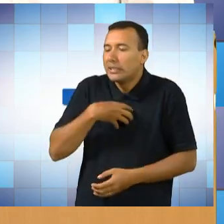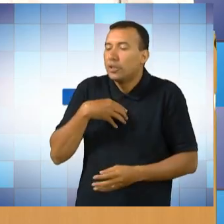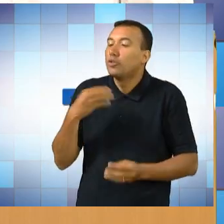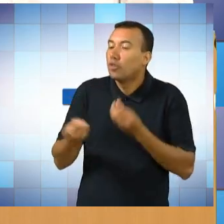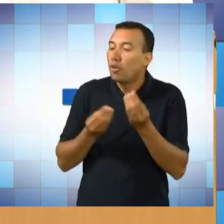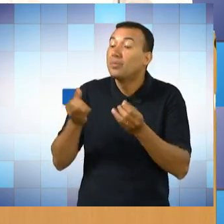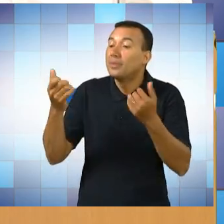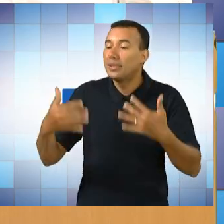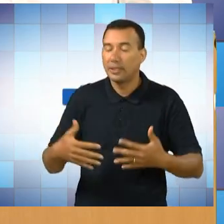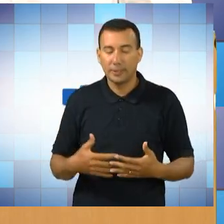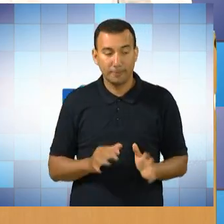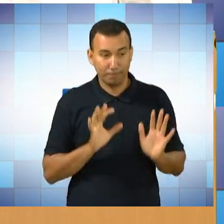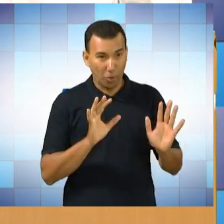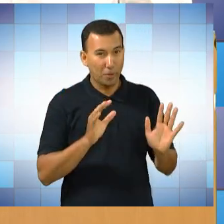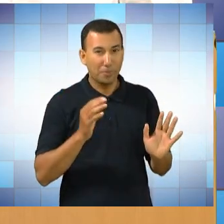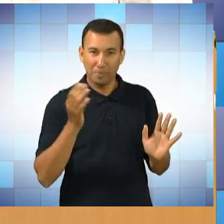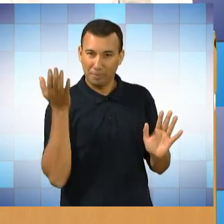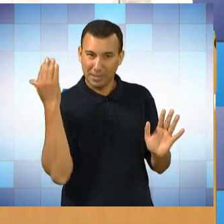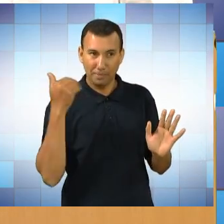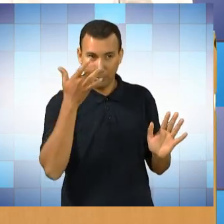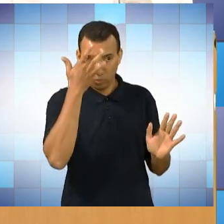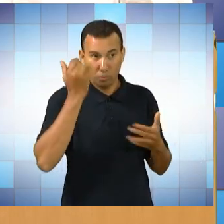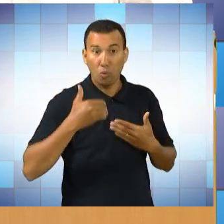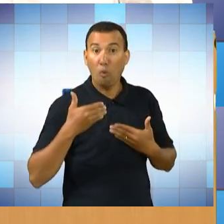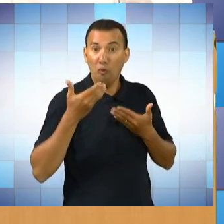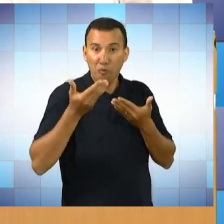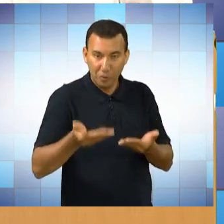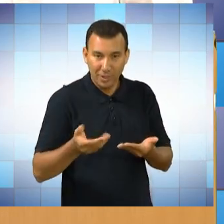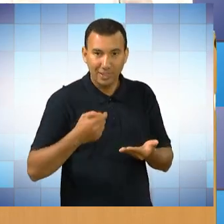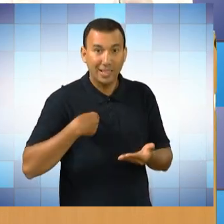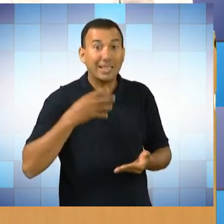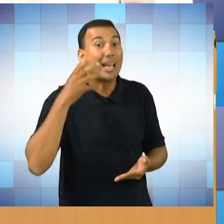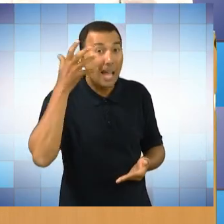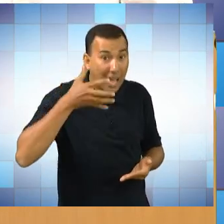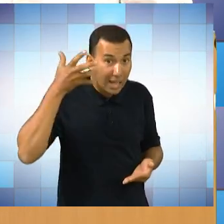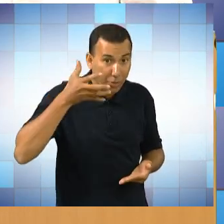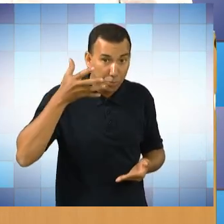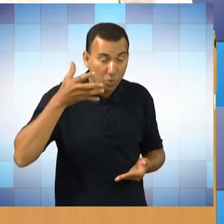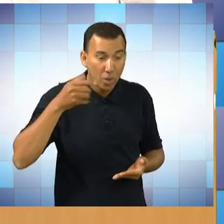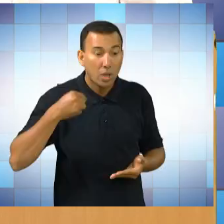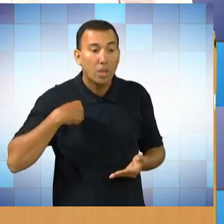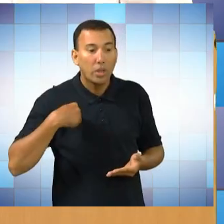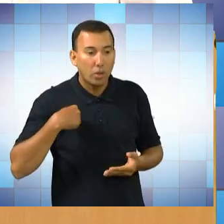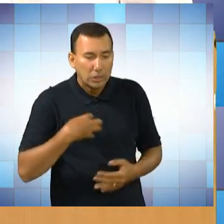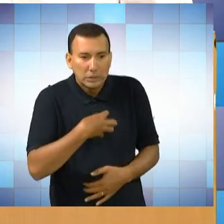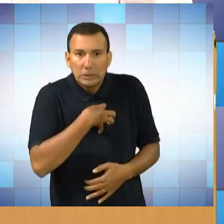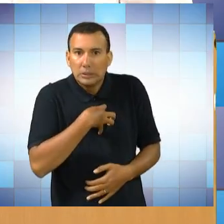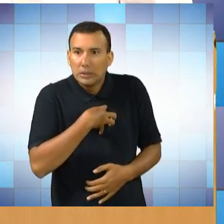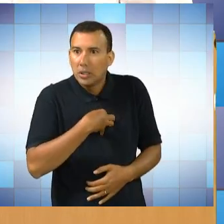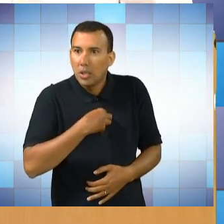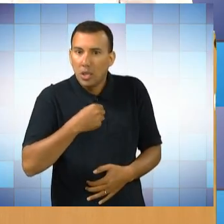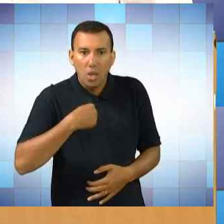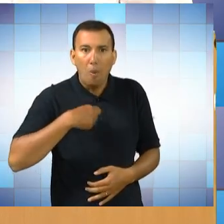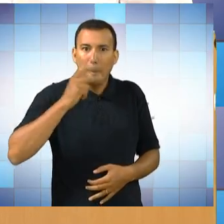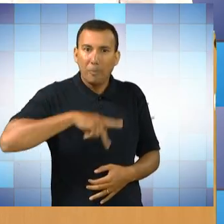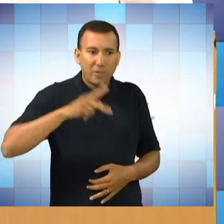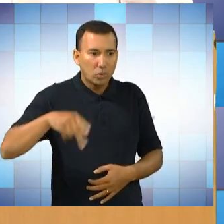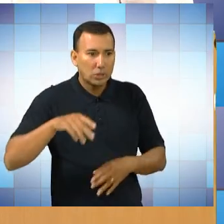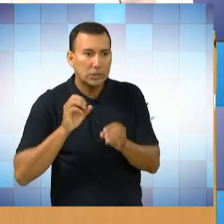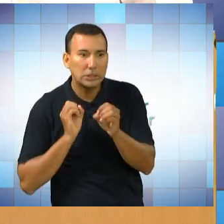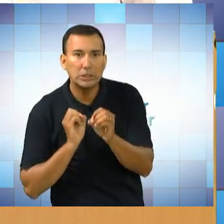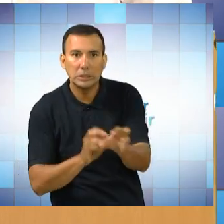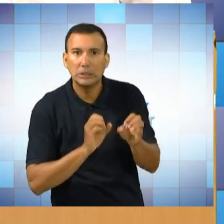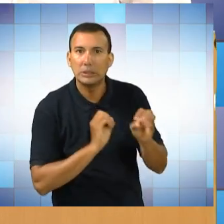só, quando eu recebi esse convite da Conradio, eu fiquei muito impactada. e eu fiquei assim,